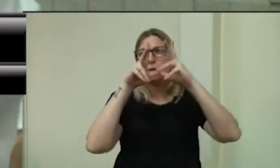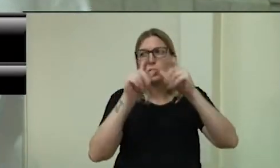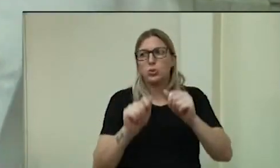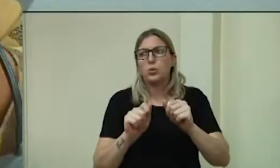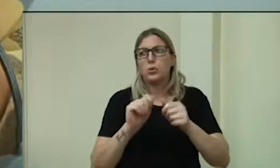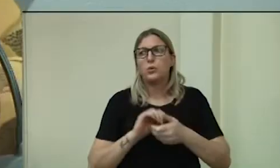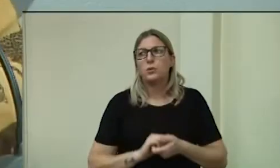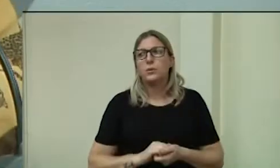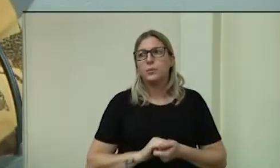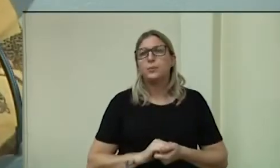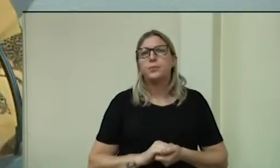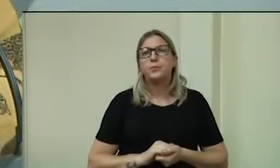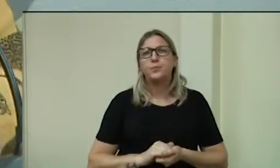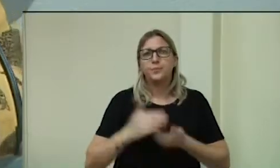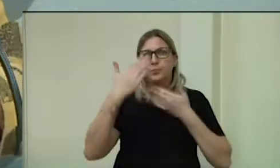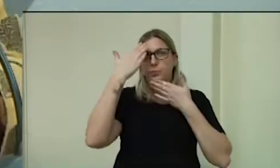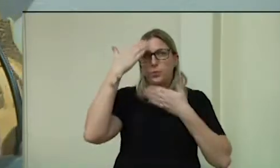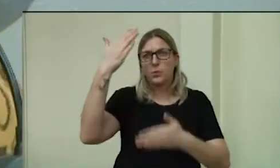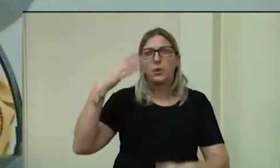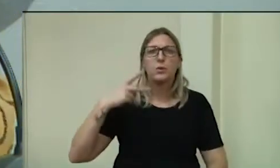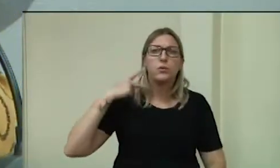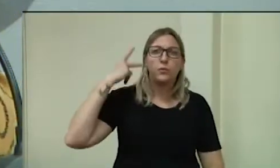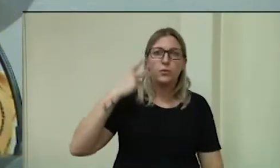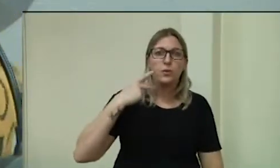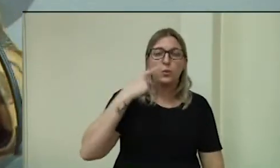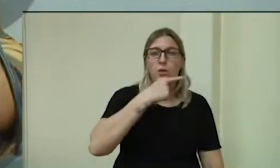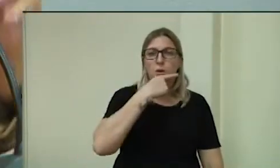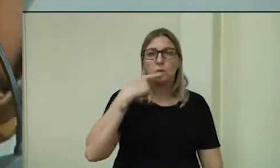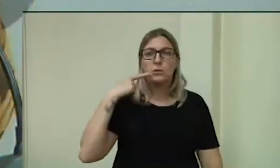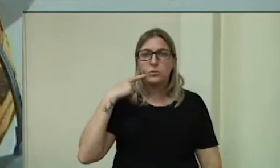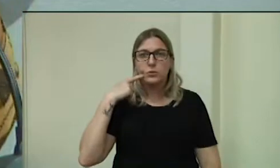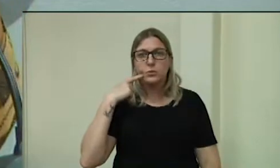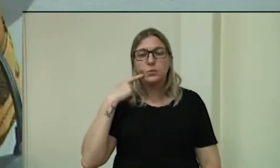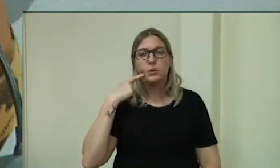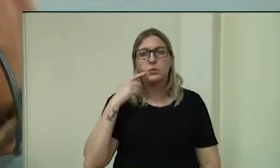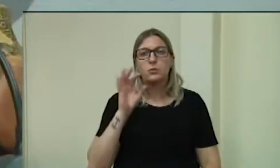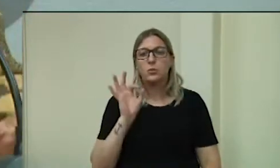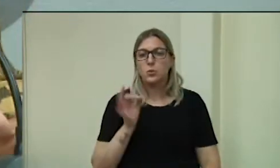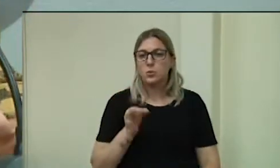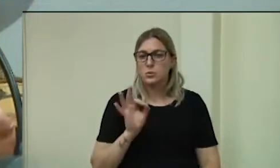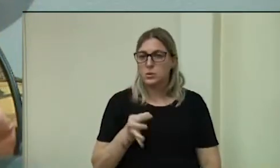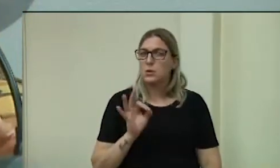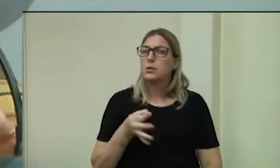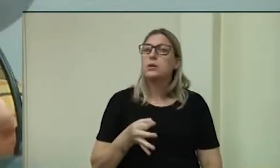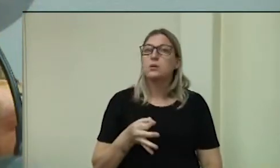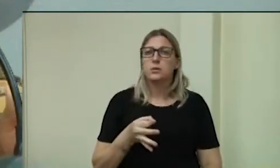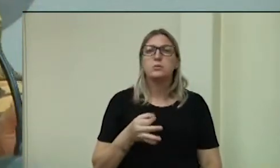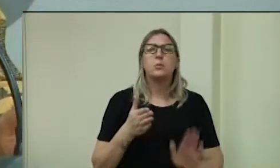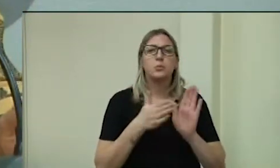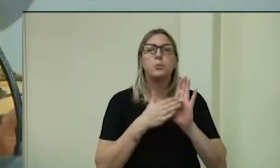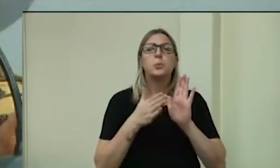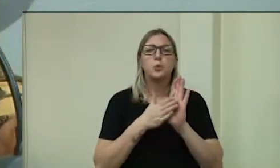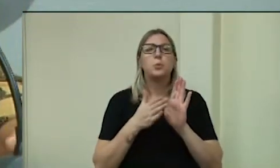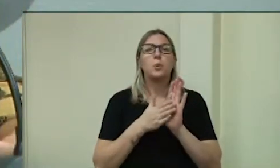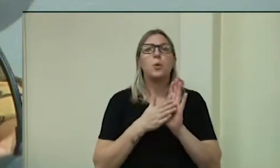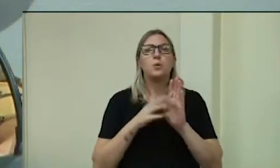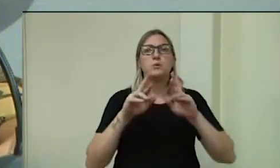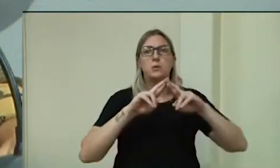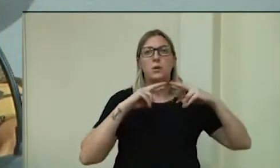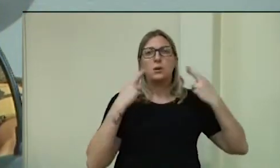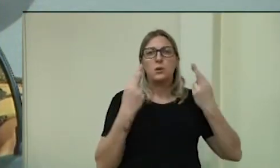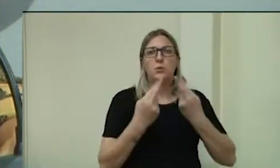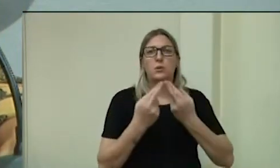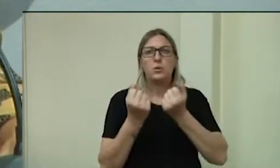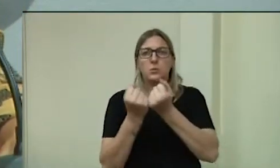Obrigada, vereador Claudemir, com certeza, iremos colocar em pauta de, na reunião, para a mesa,